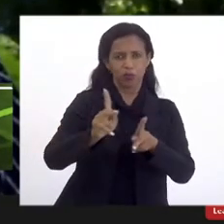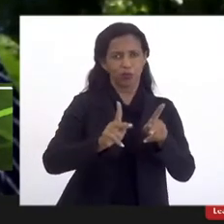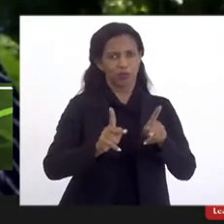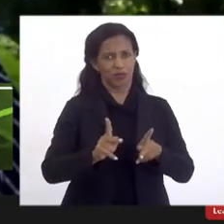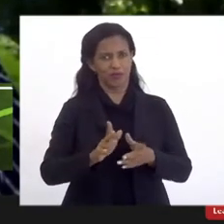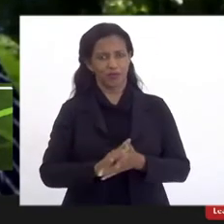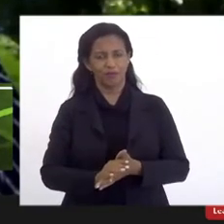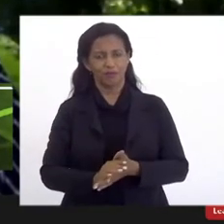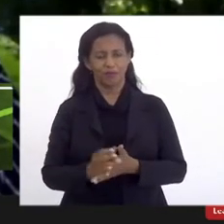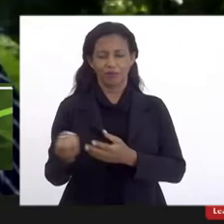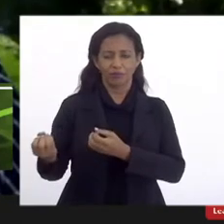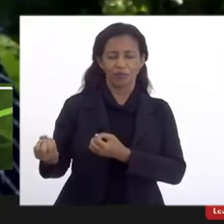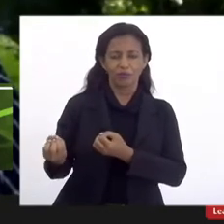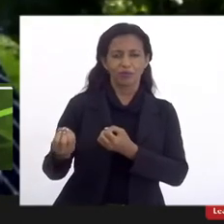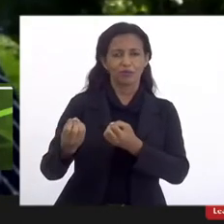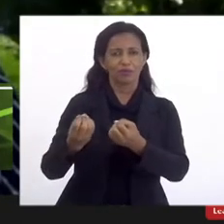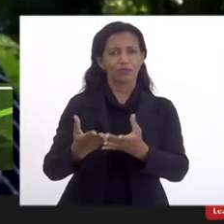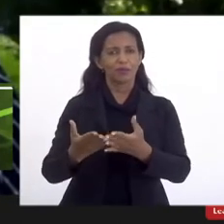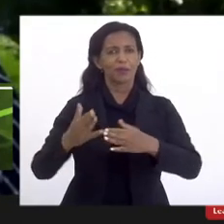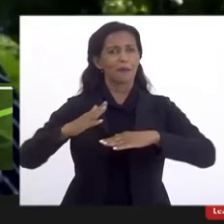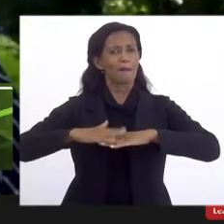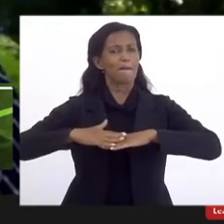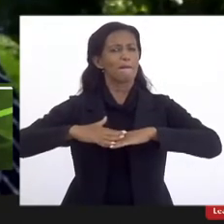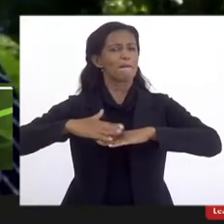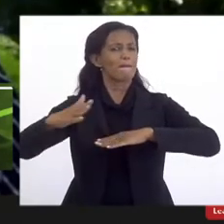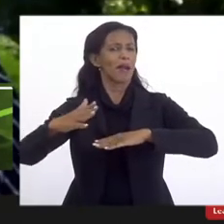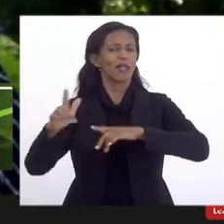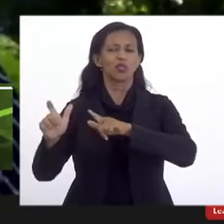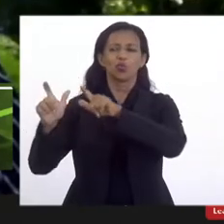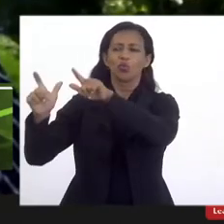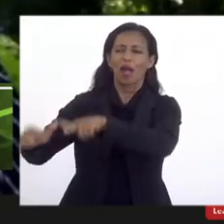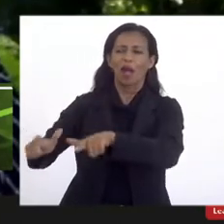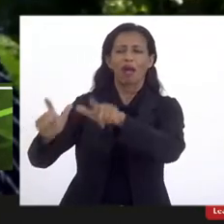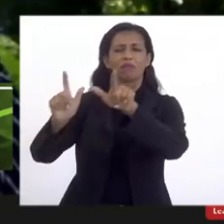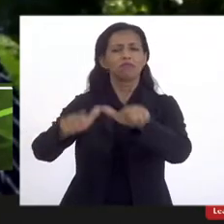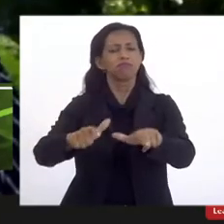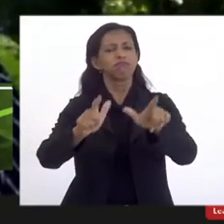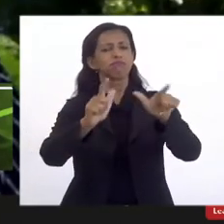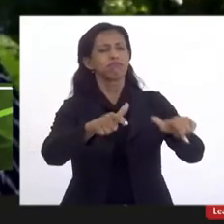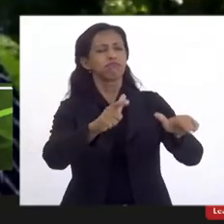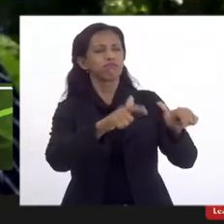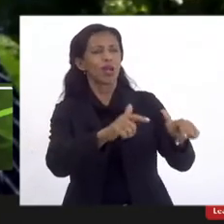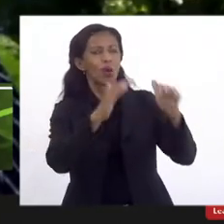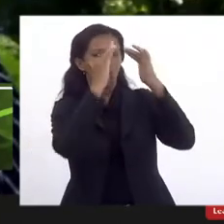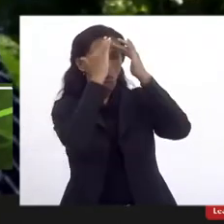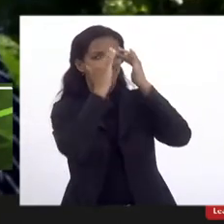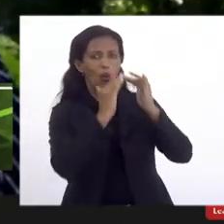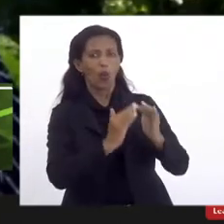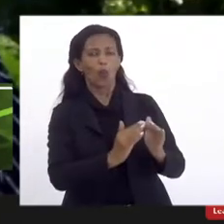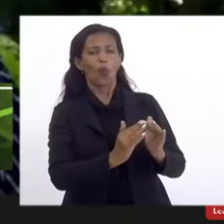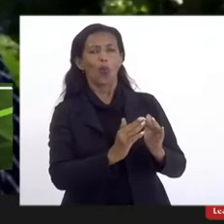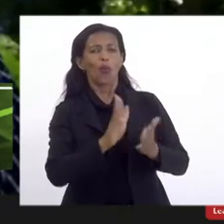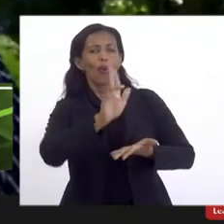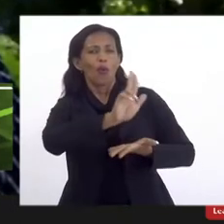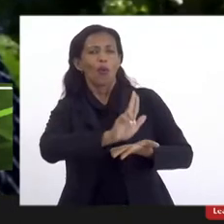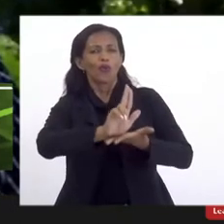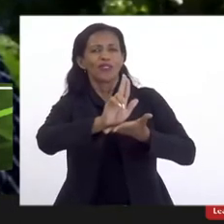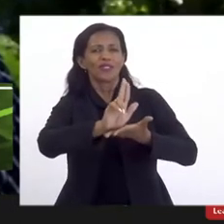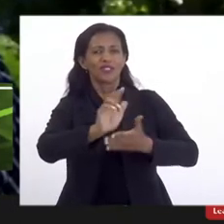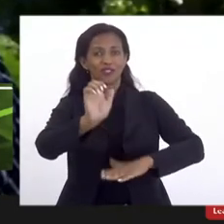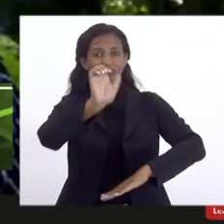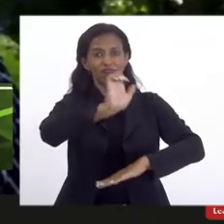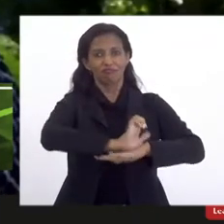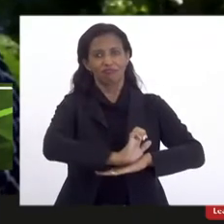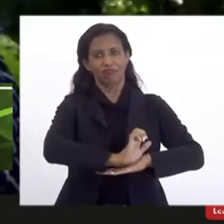de levar a universidade para mais municípios, para mais lugares, cumprindo um papel de uma universidade estadual.